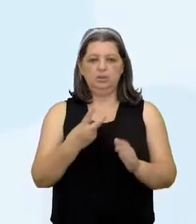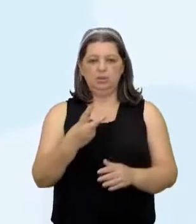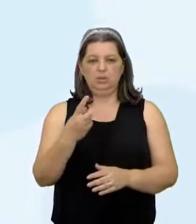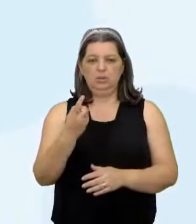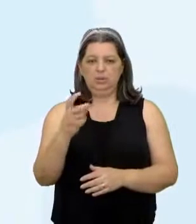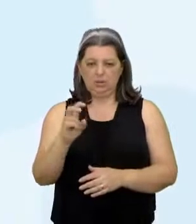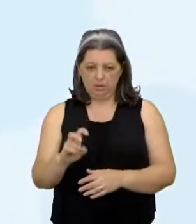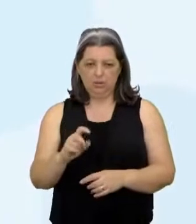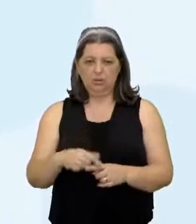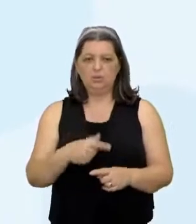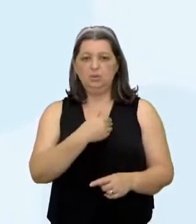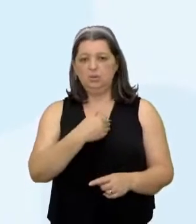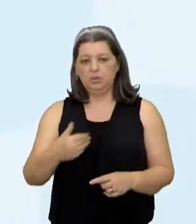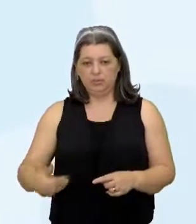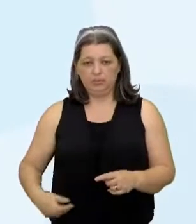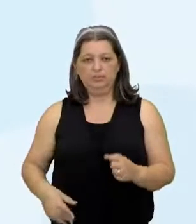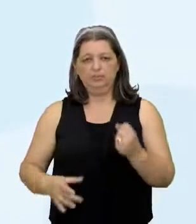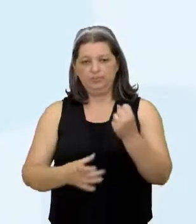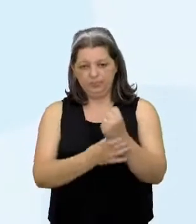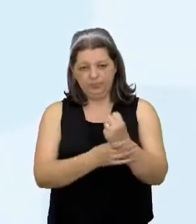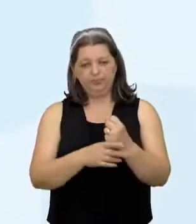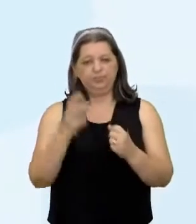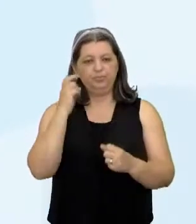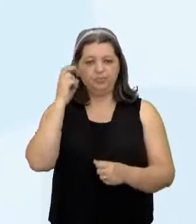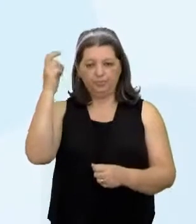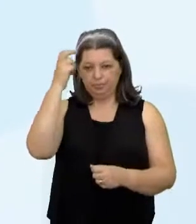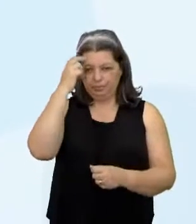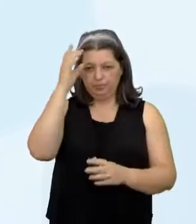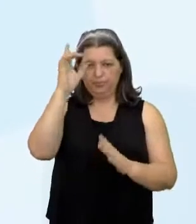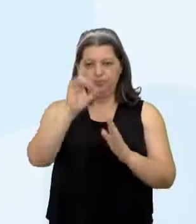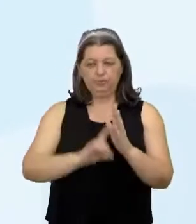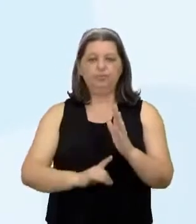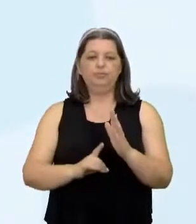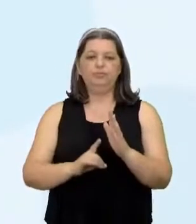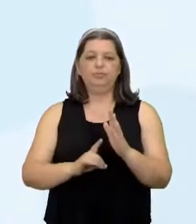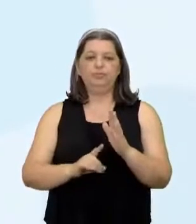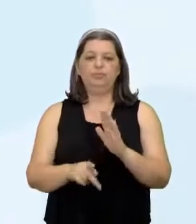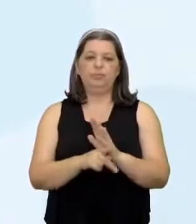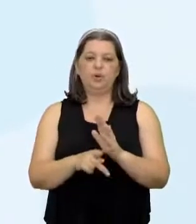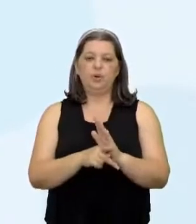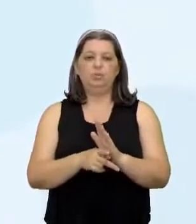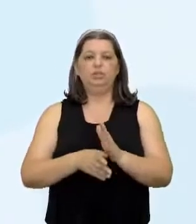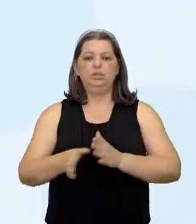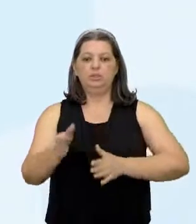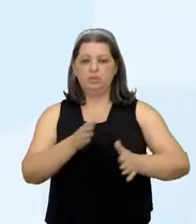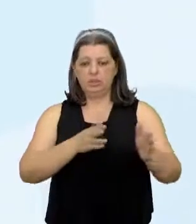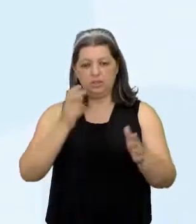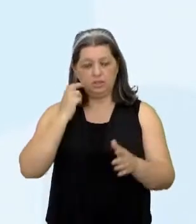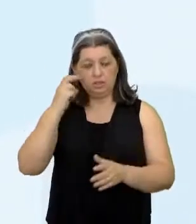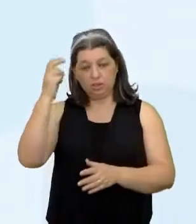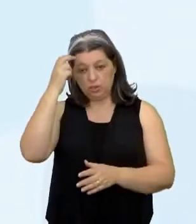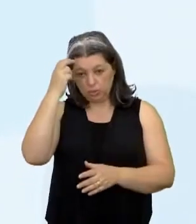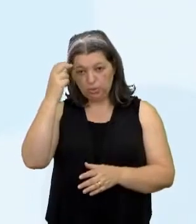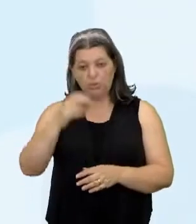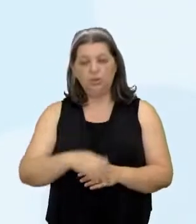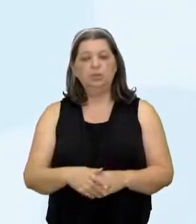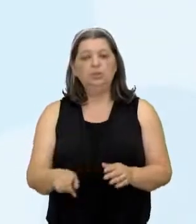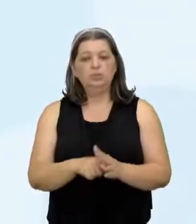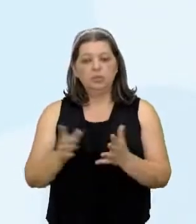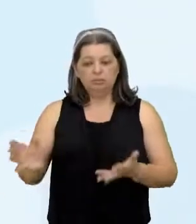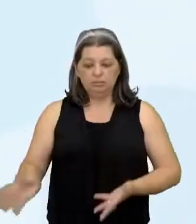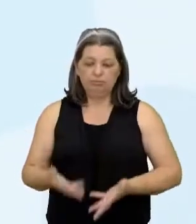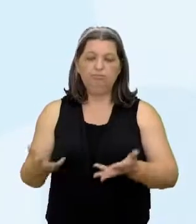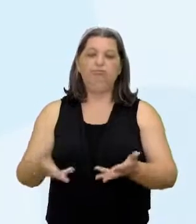todos O pleno exercício Dos direitos culturais E acesso às fontes Da cultura nacional E apoiará e incentivará